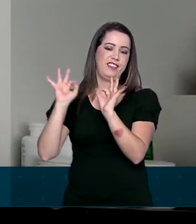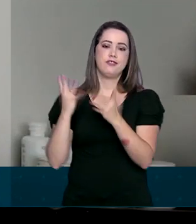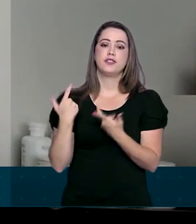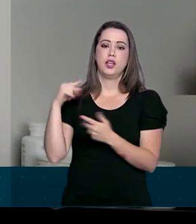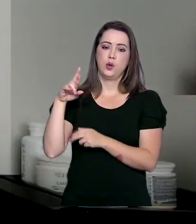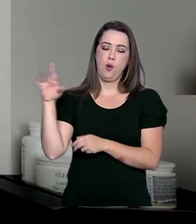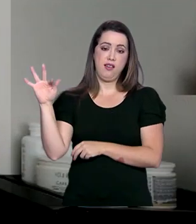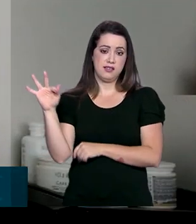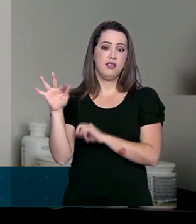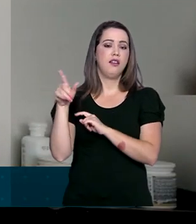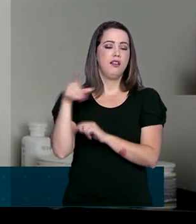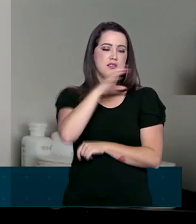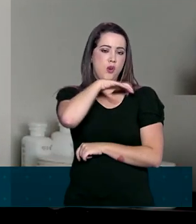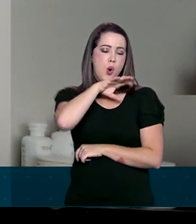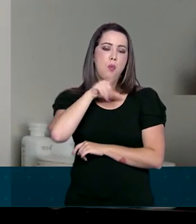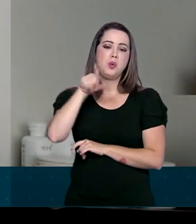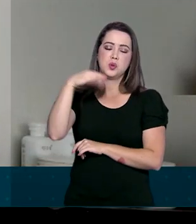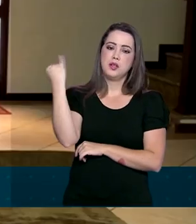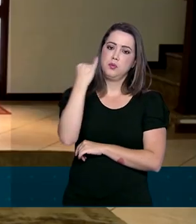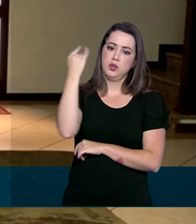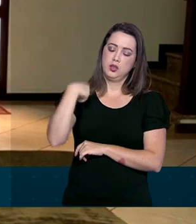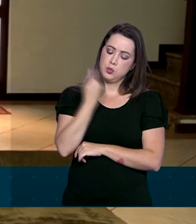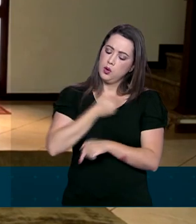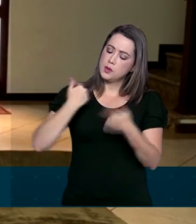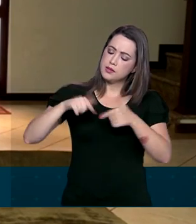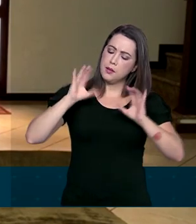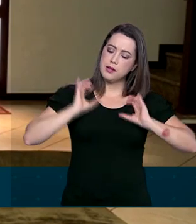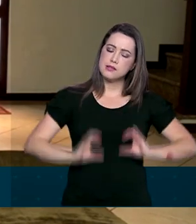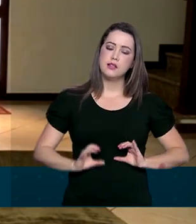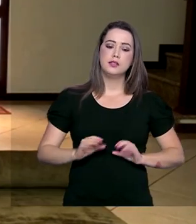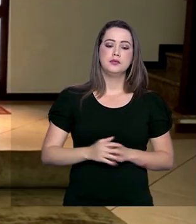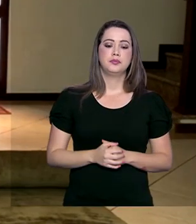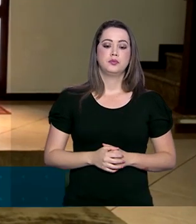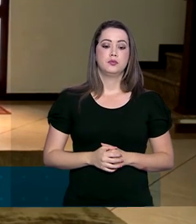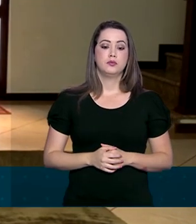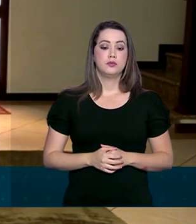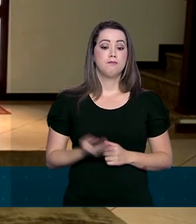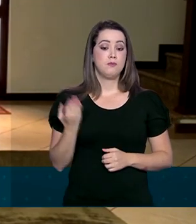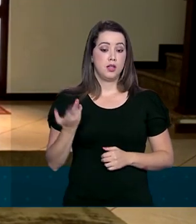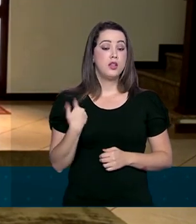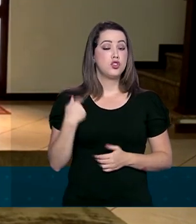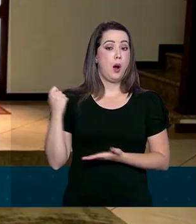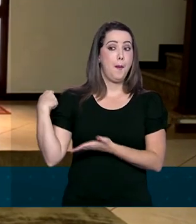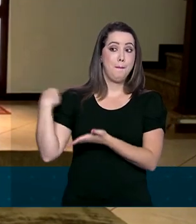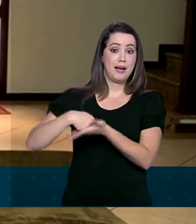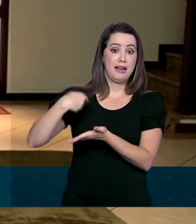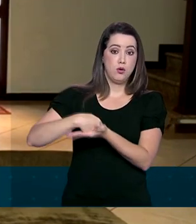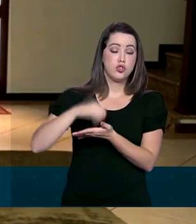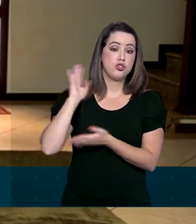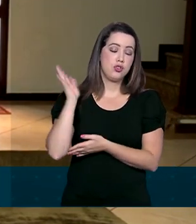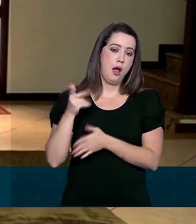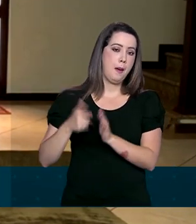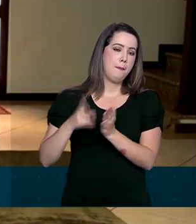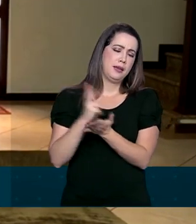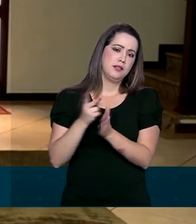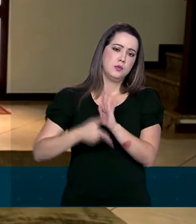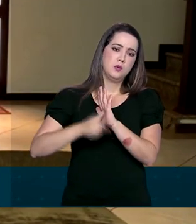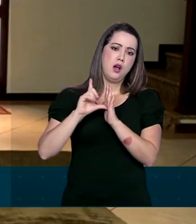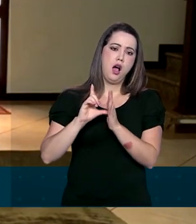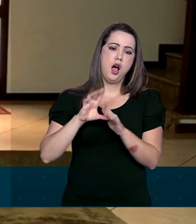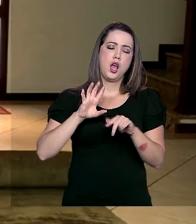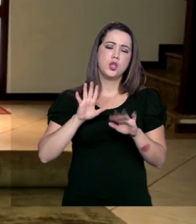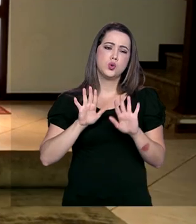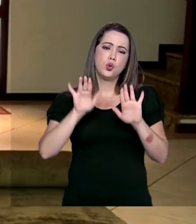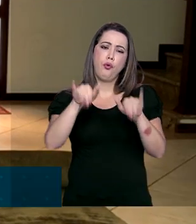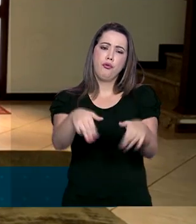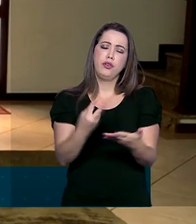isso porque a gente cumpre o nosso dever de cidadão, né? E as restituições já começaram a ser pagas, mesmo antes do prazo